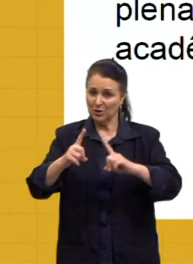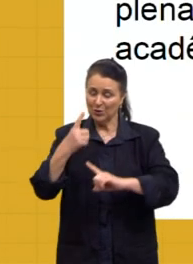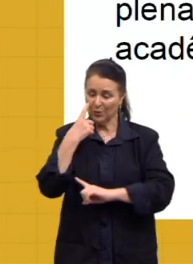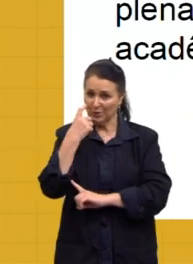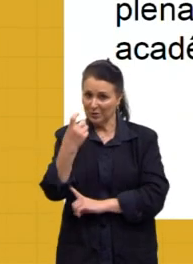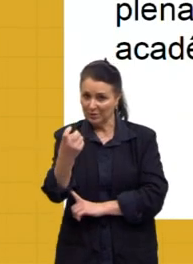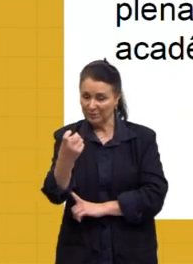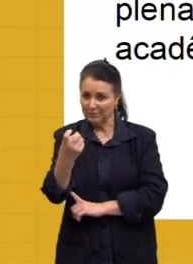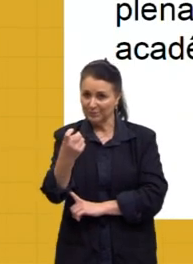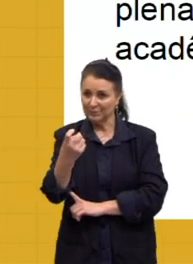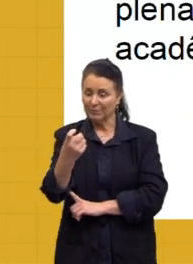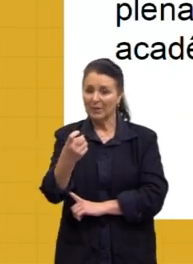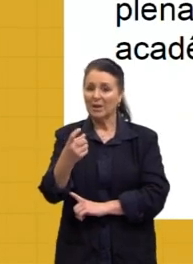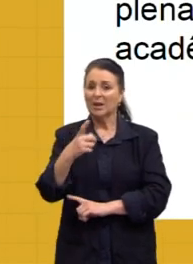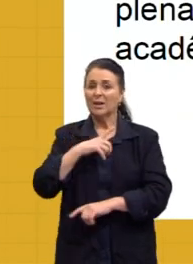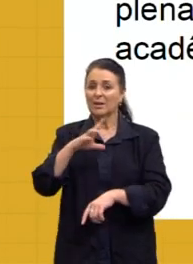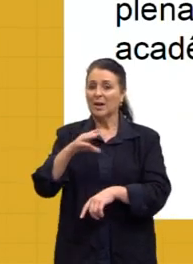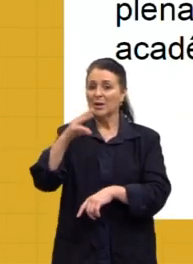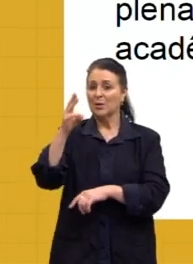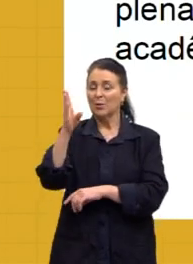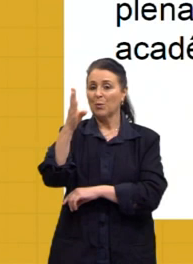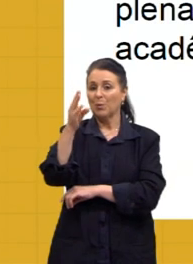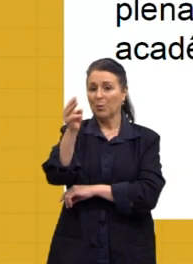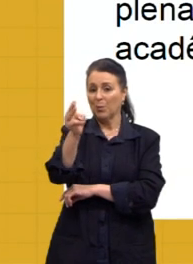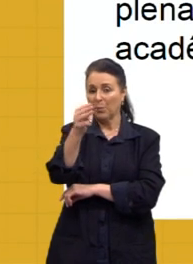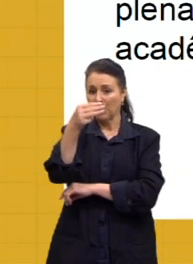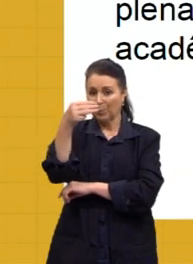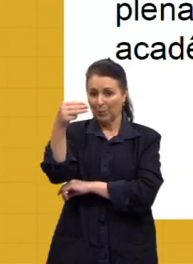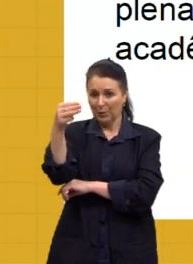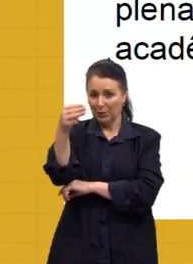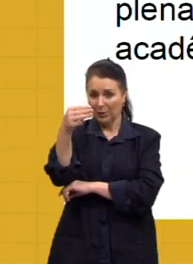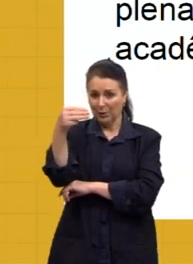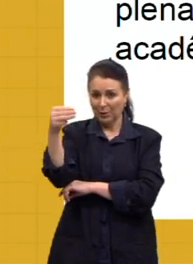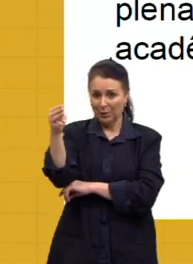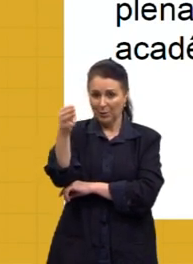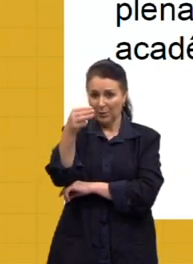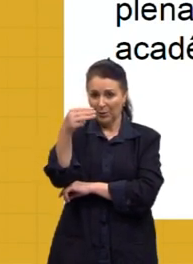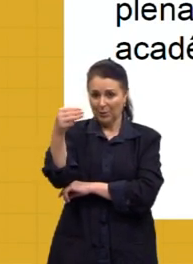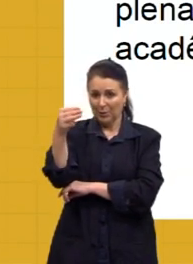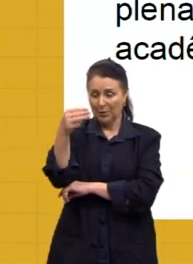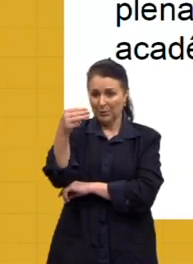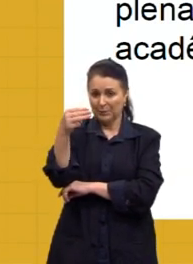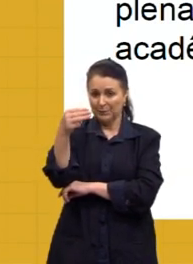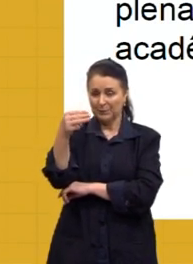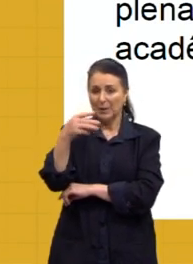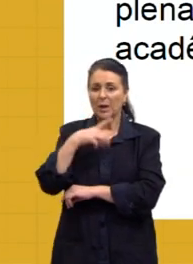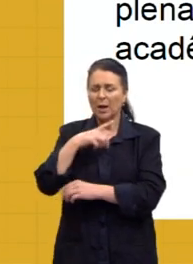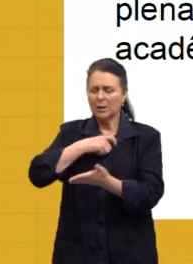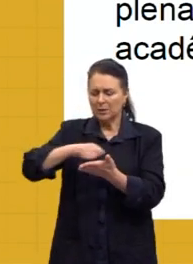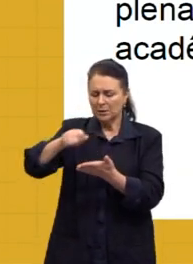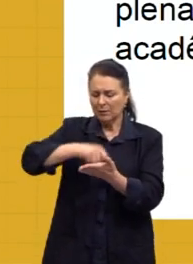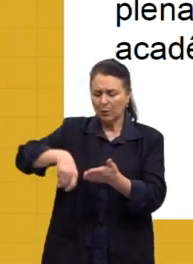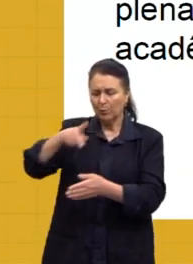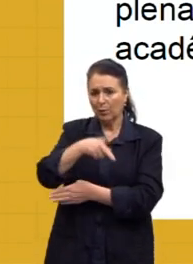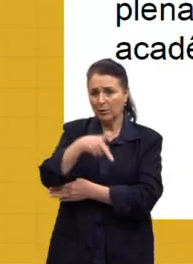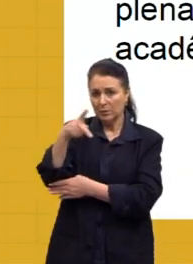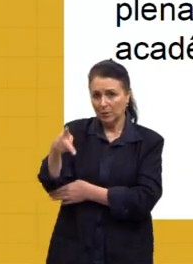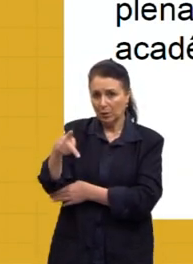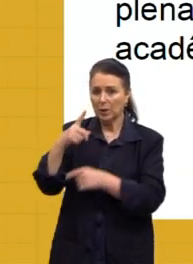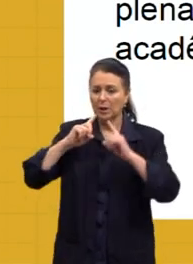E, por último, aqui nós temos o Manuel Bandeira. Ele era, olha só, tudo que o cara já foi. Escritor, professor,